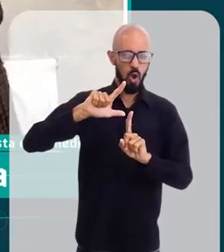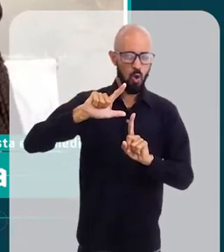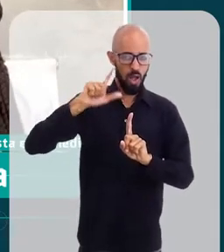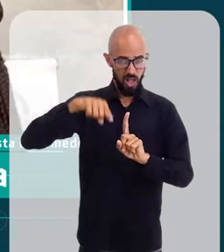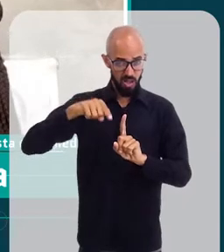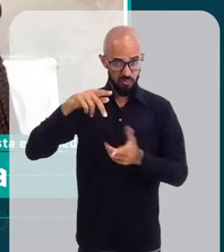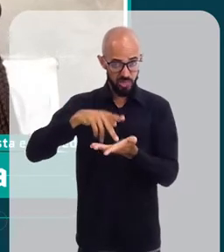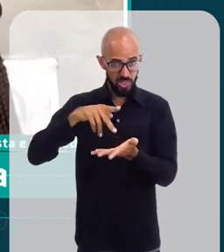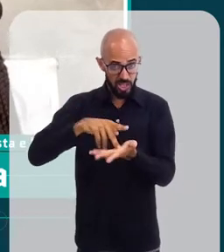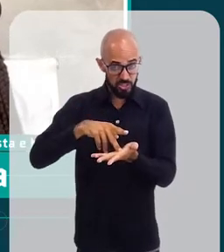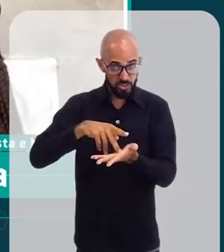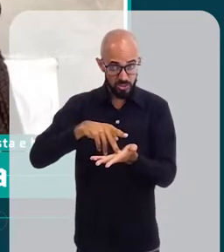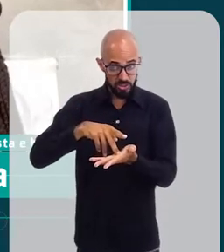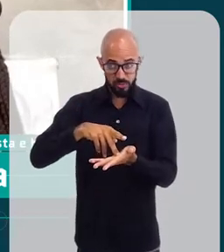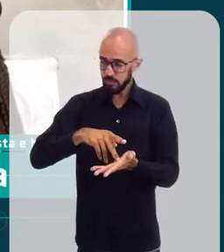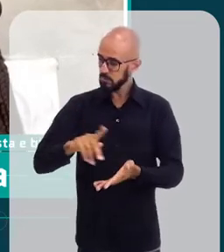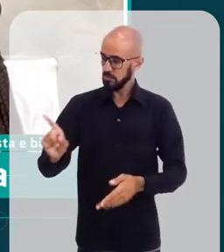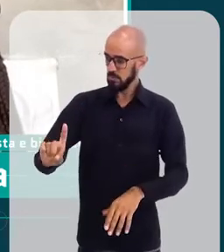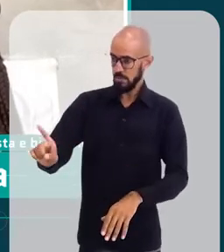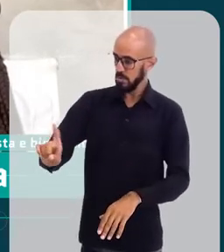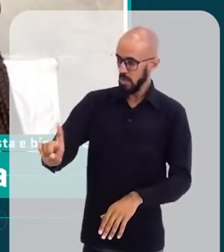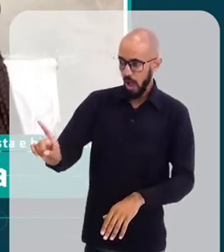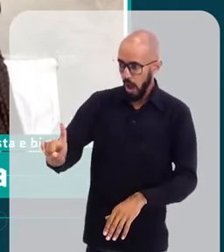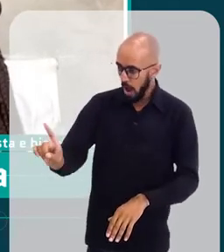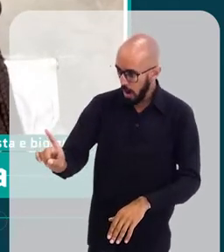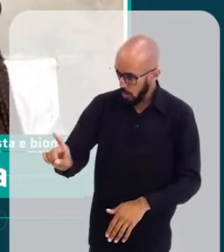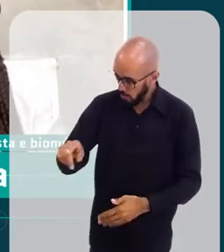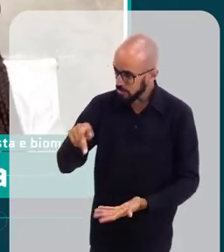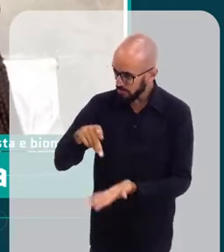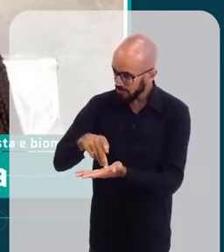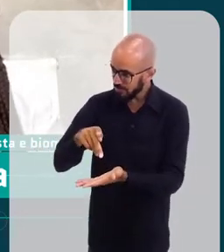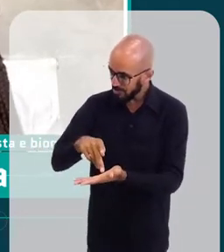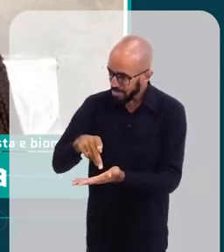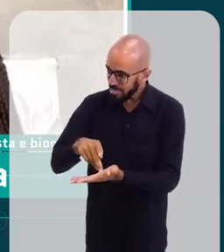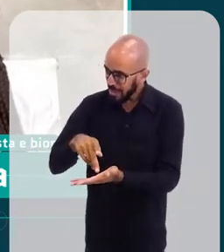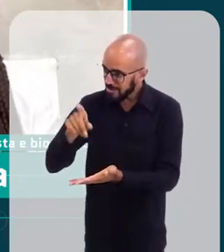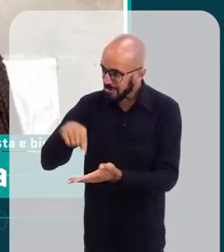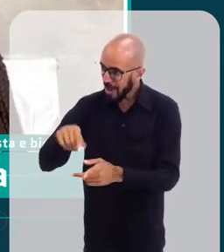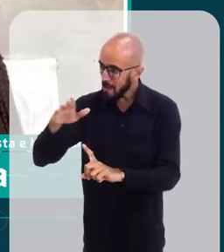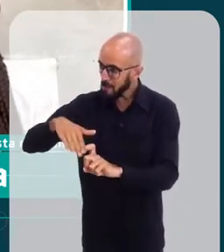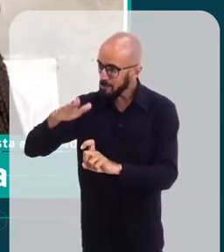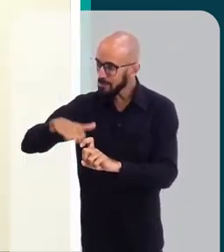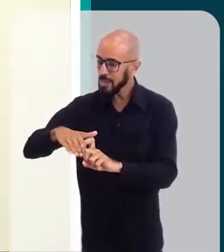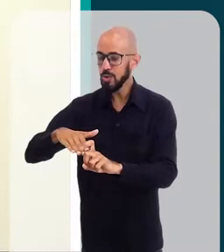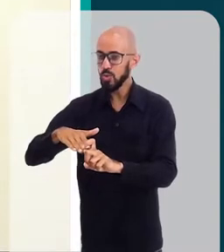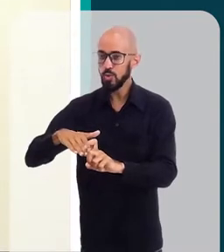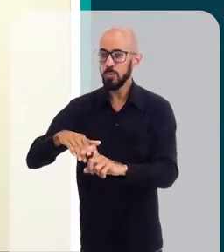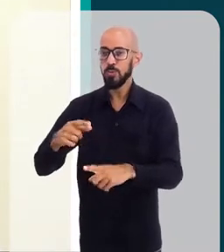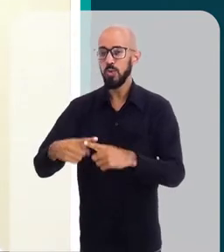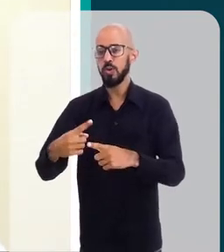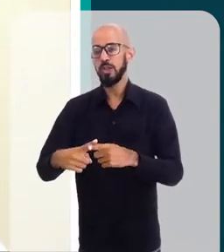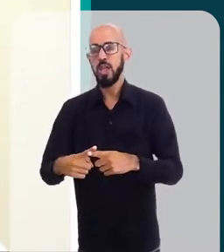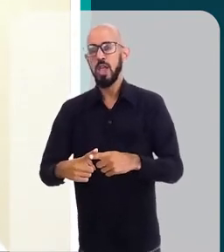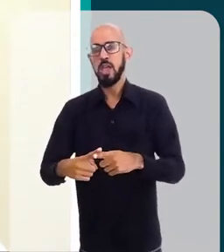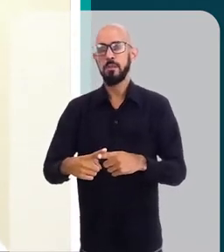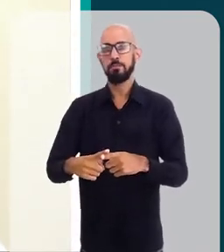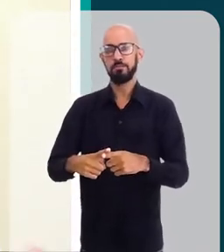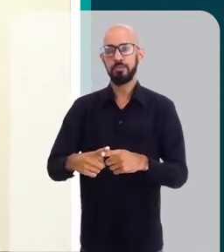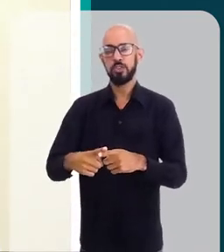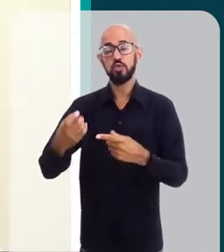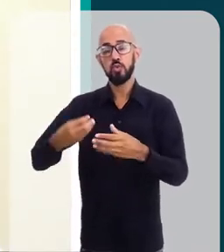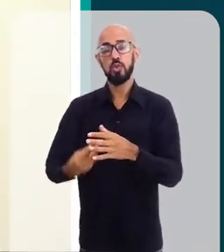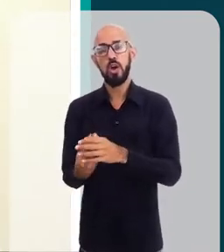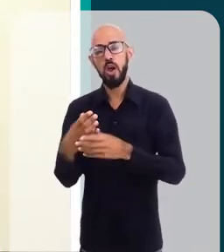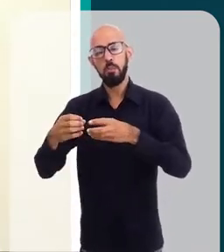verdade, né? Não, isso realmente é um grande mito e que nos